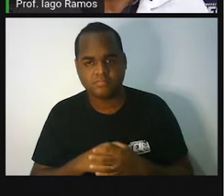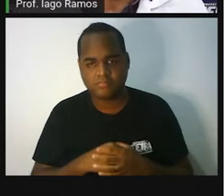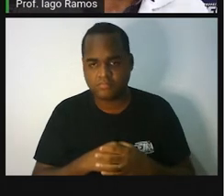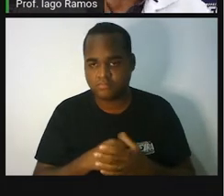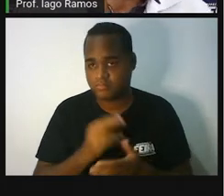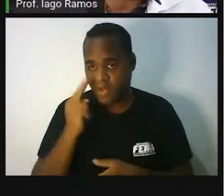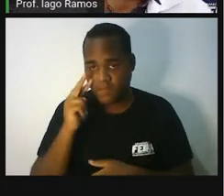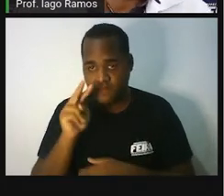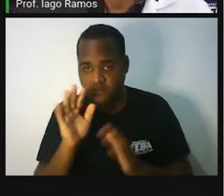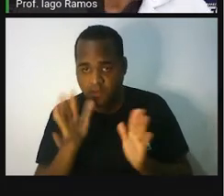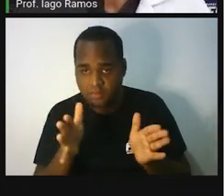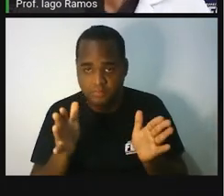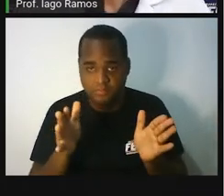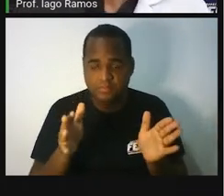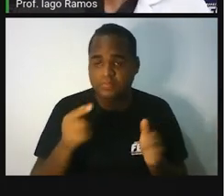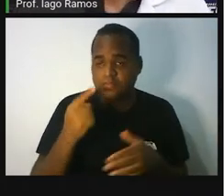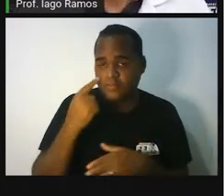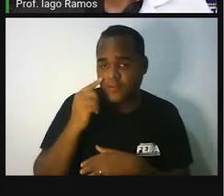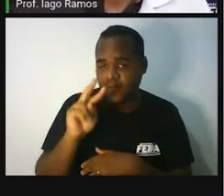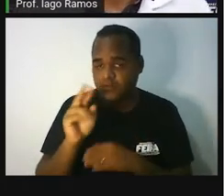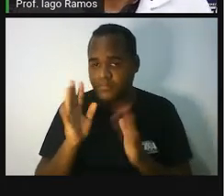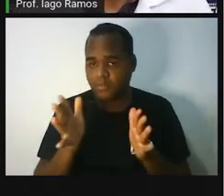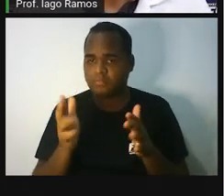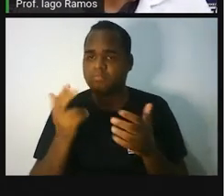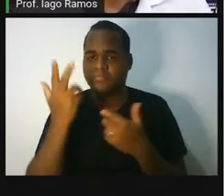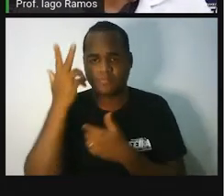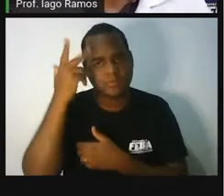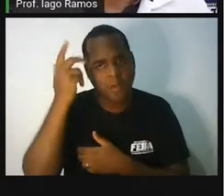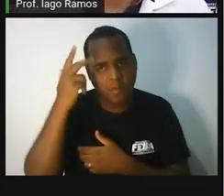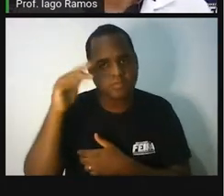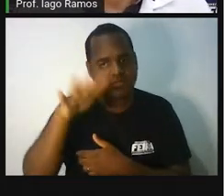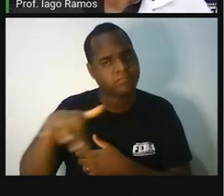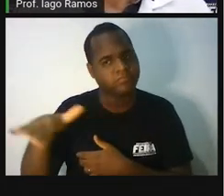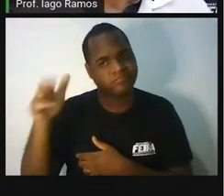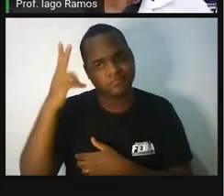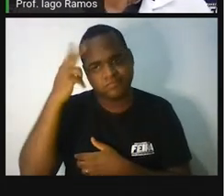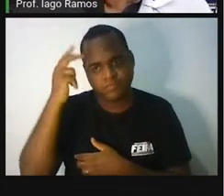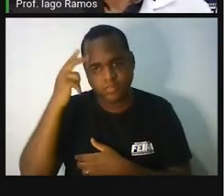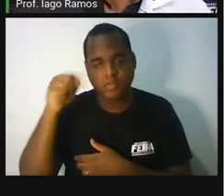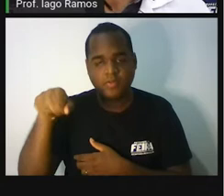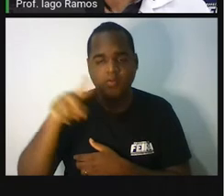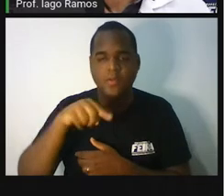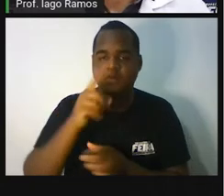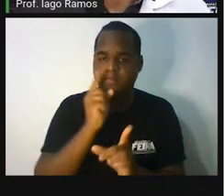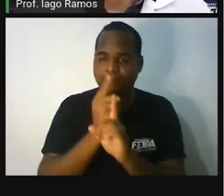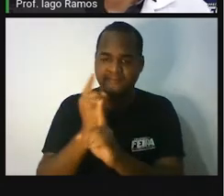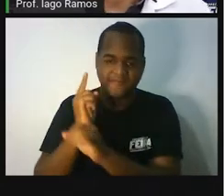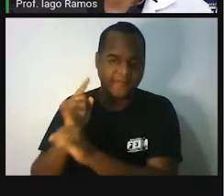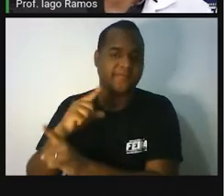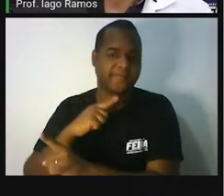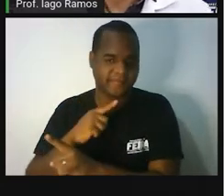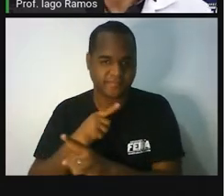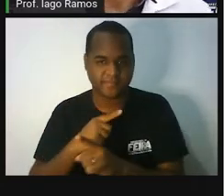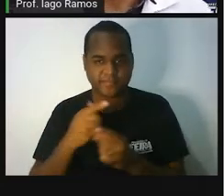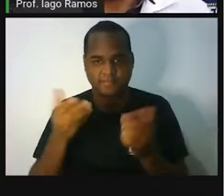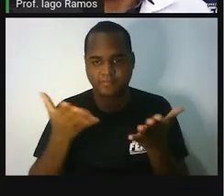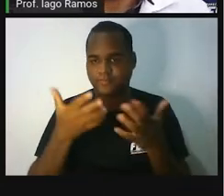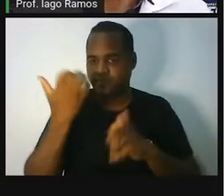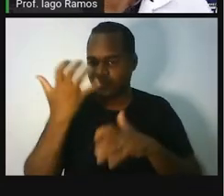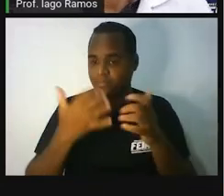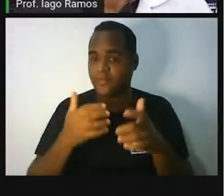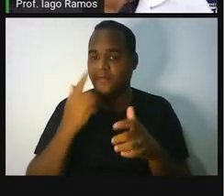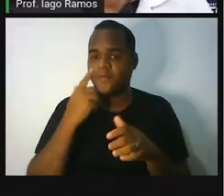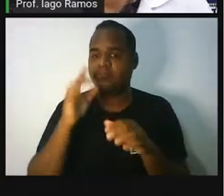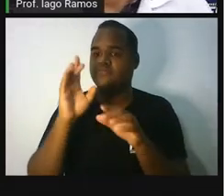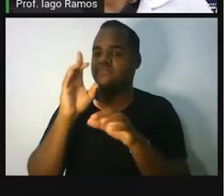Já viu? Não viu? Não é muito comum a gente ver essa balança de dois pratos, né? Porque hoje, tudo digital, a gente